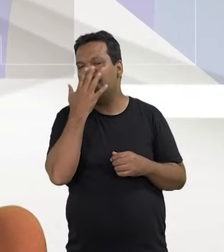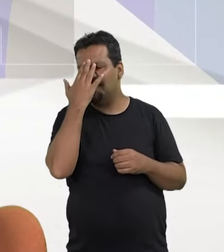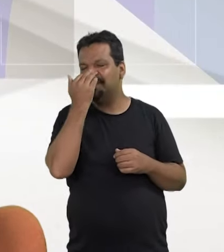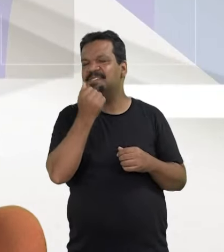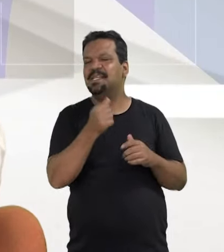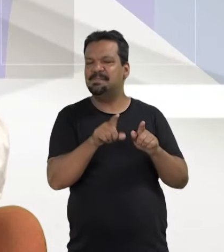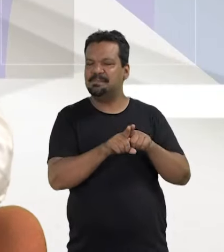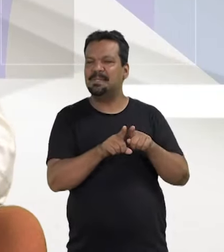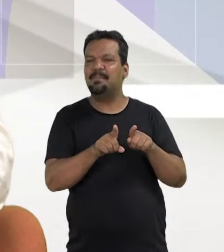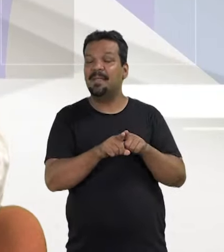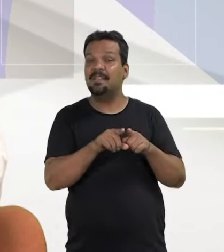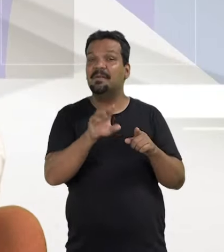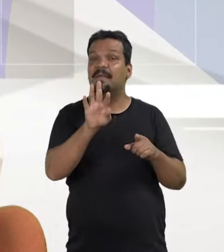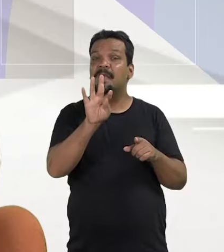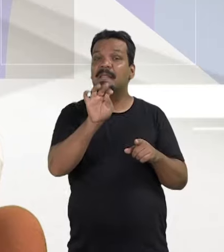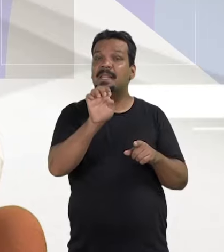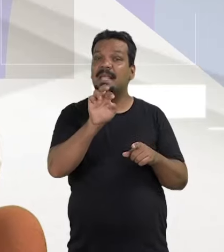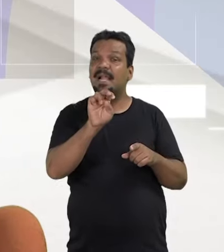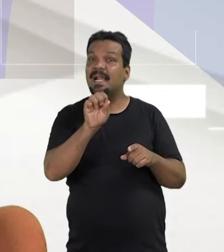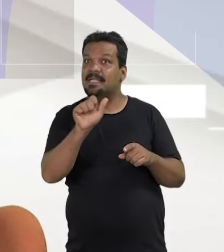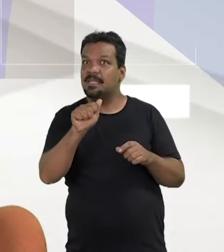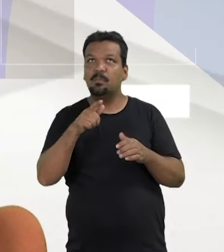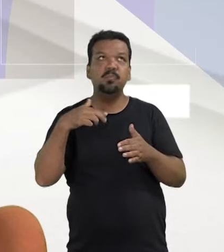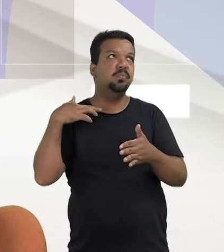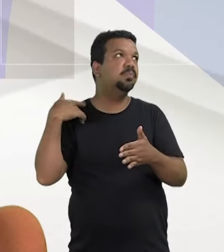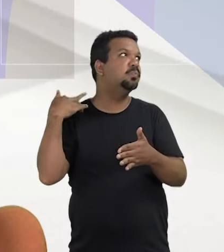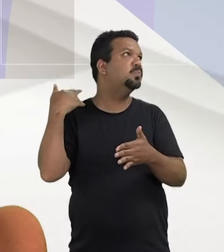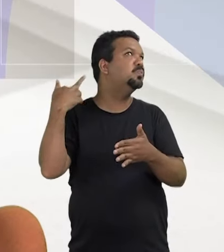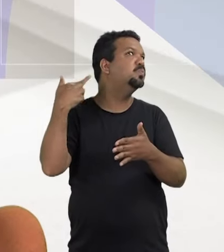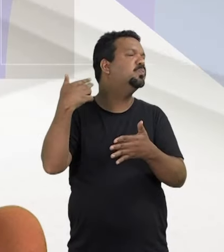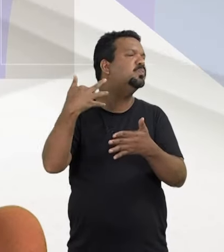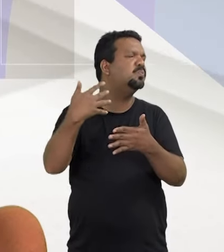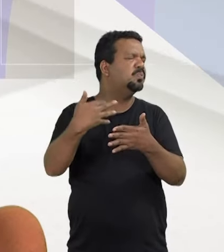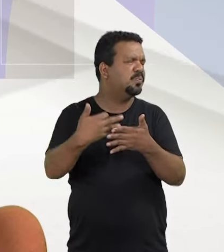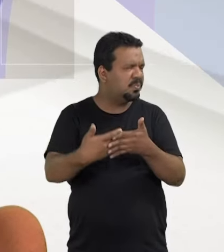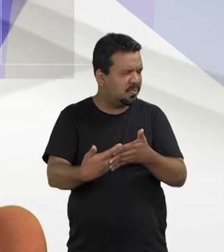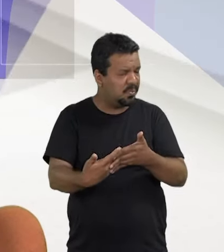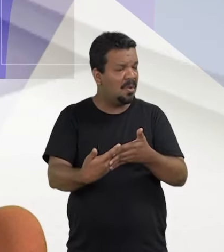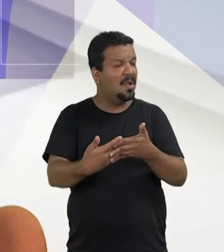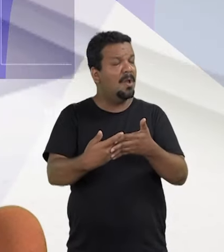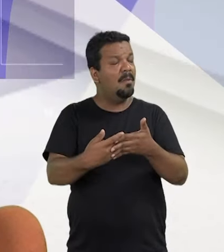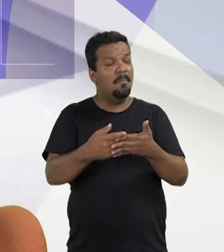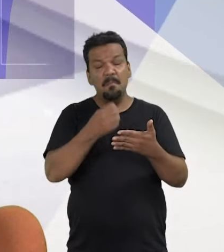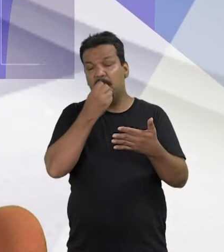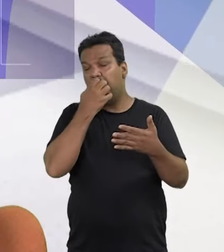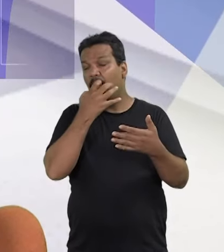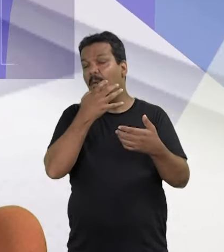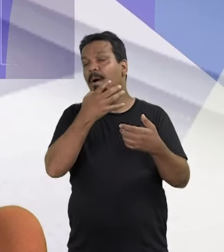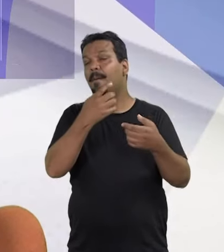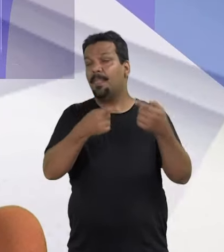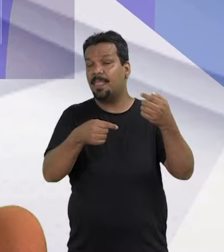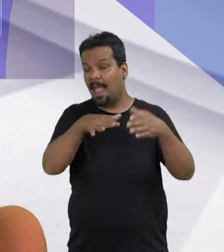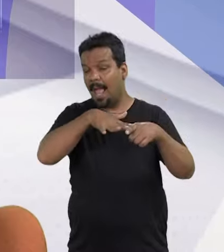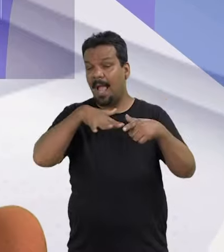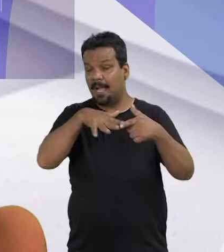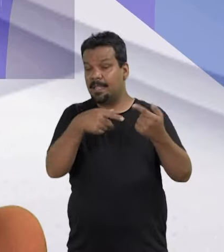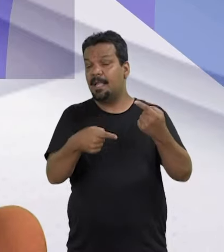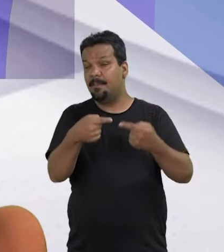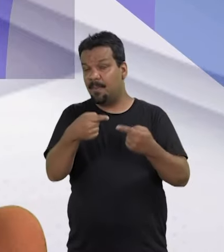disso. Veja, Tereza Leitão tem uma bela trajetória, né? Ela tem uma trajetória política